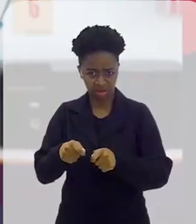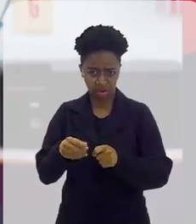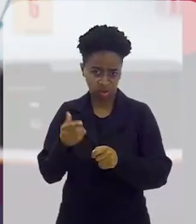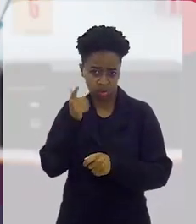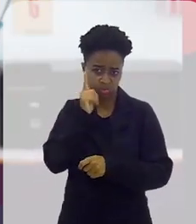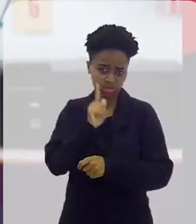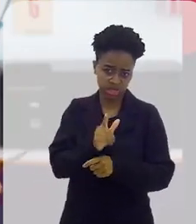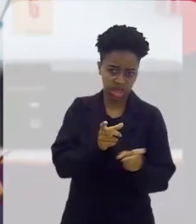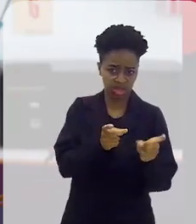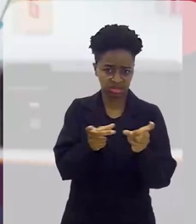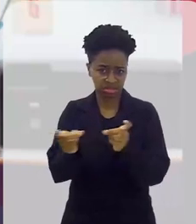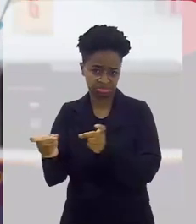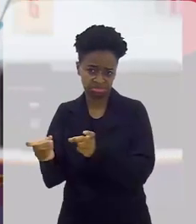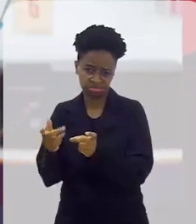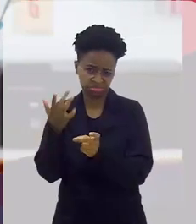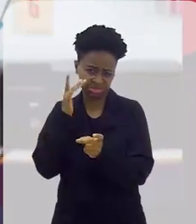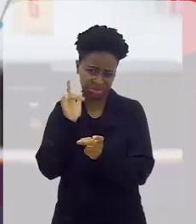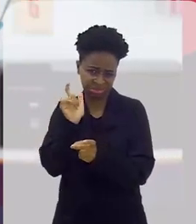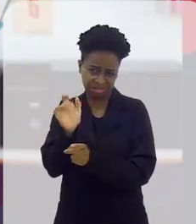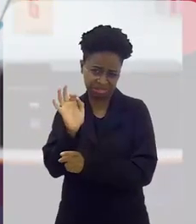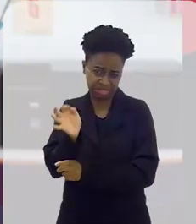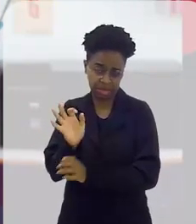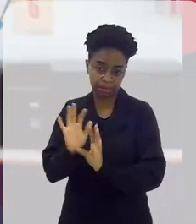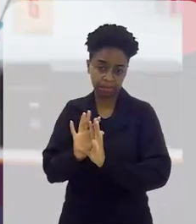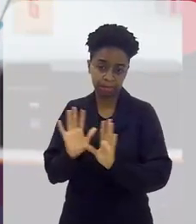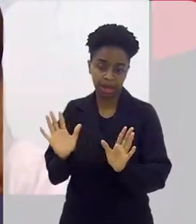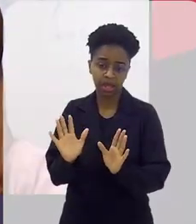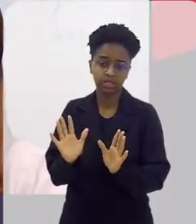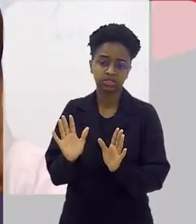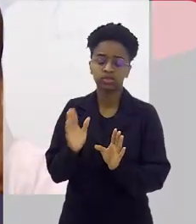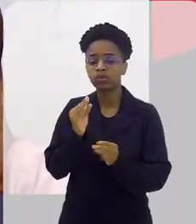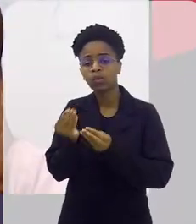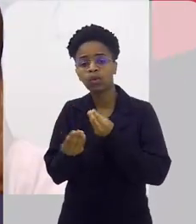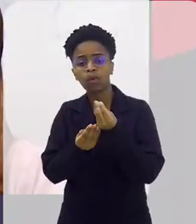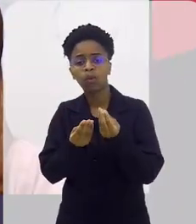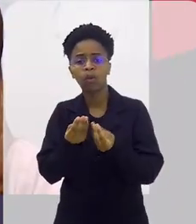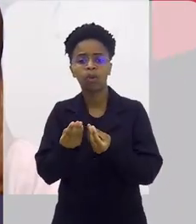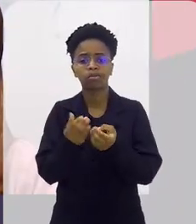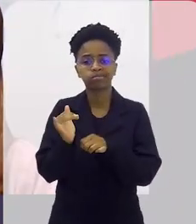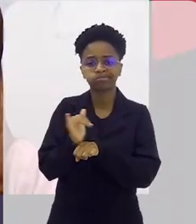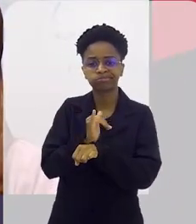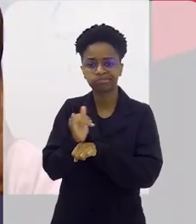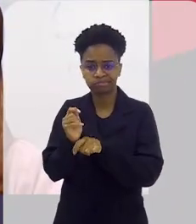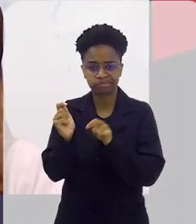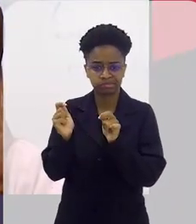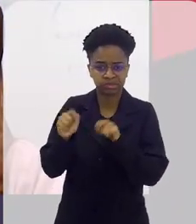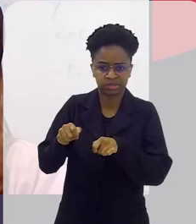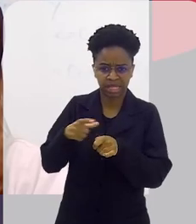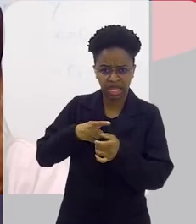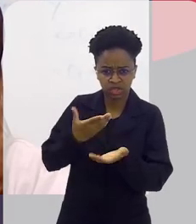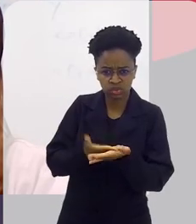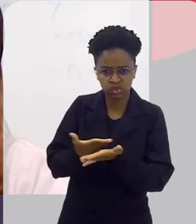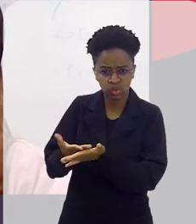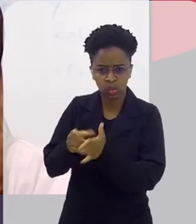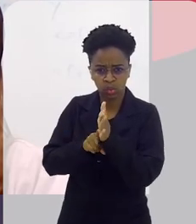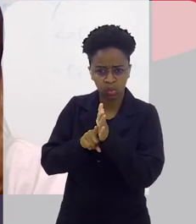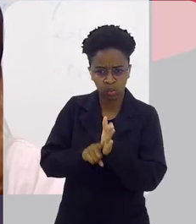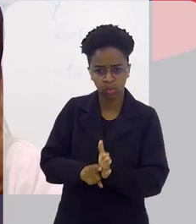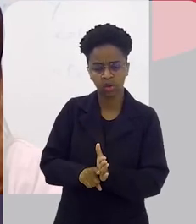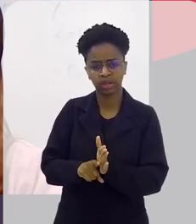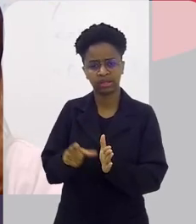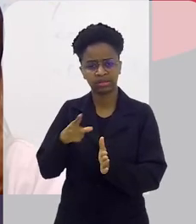é comercializável, não sei se existe essa palavra, né? Mas como seria, existe algum estudo,